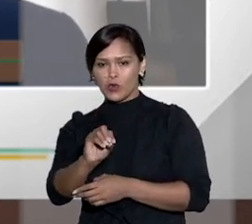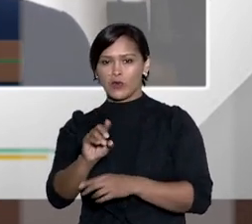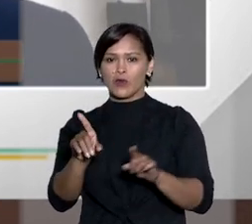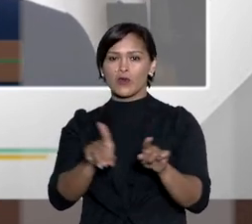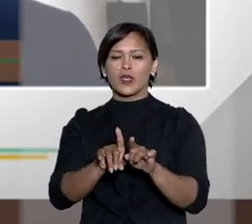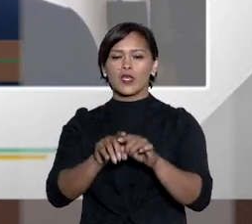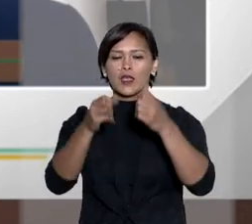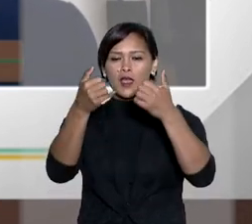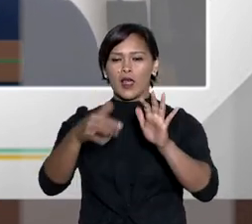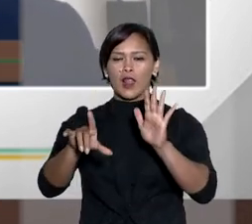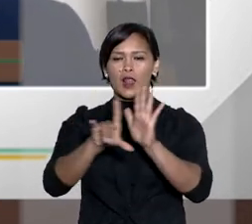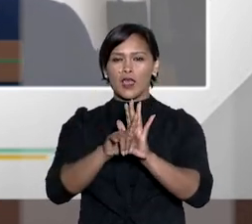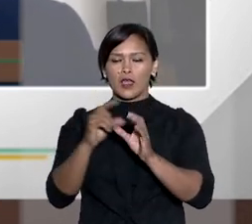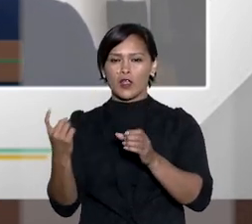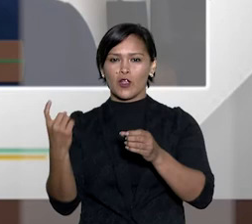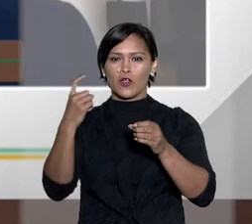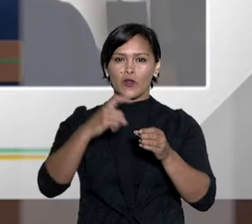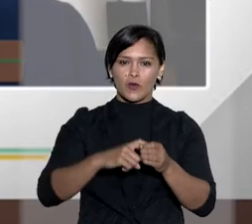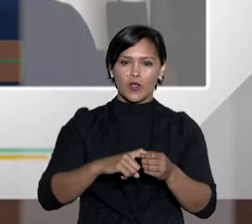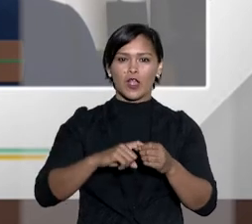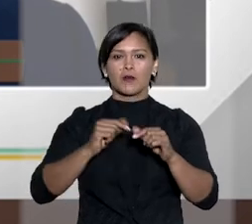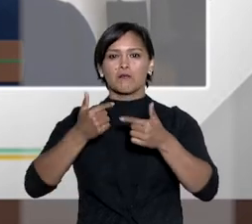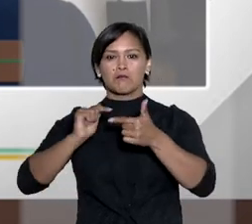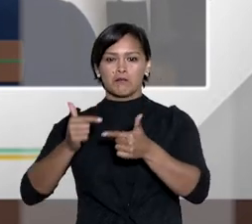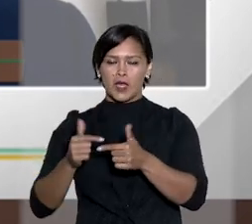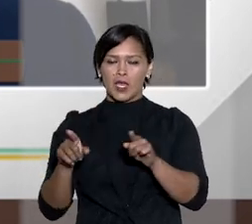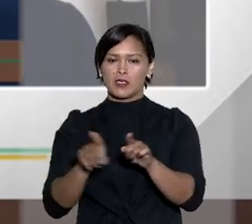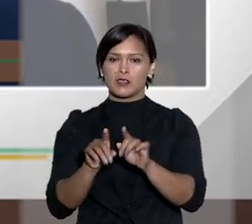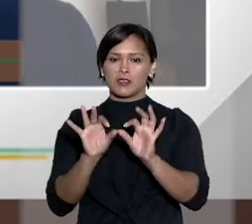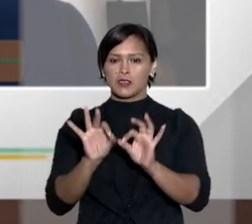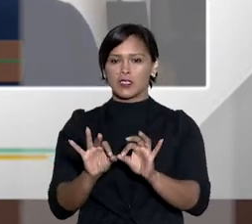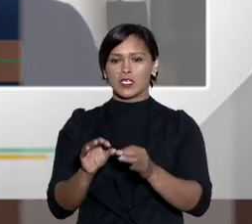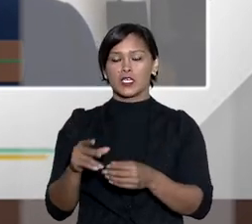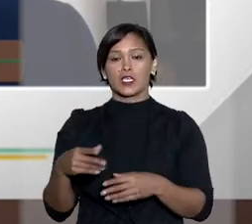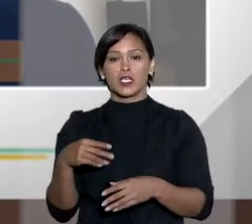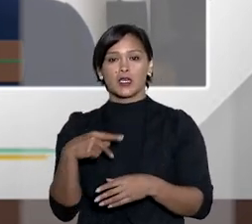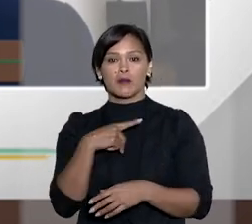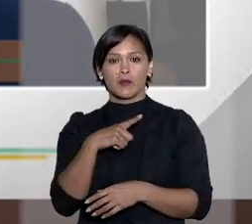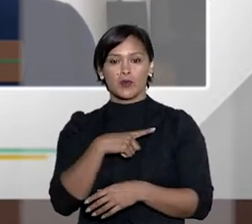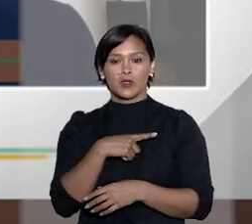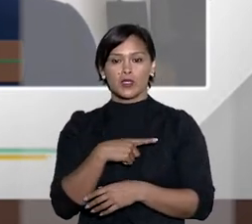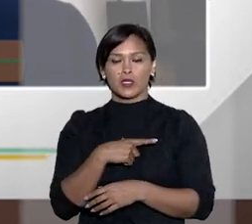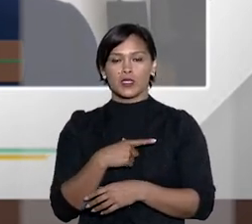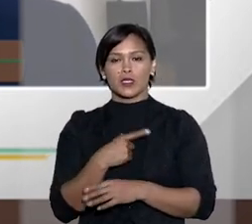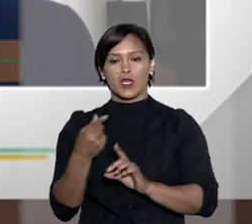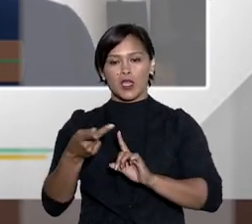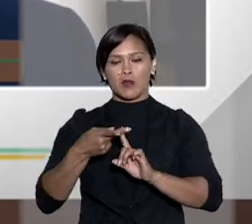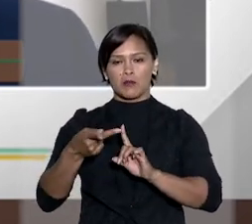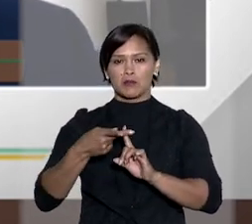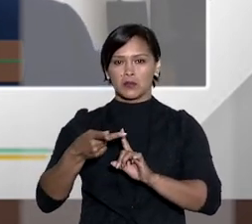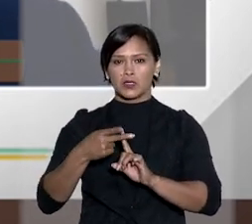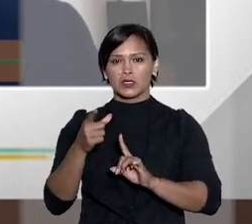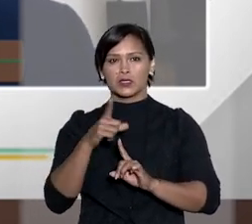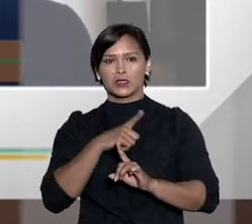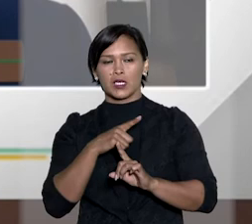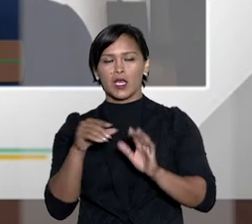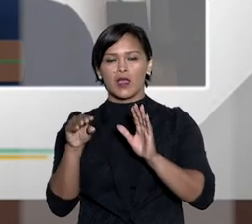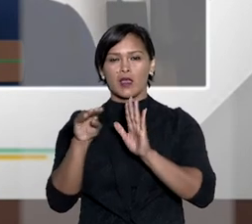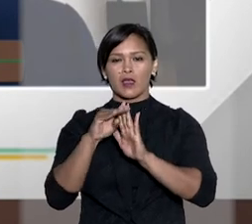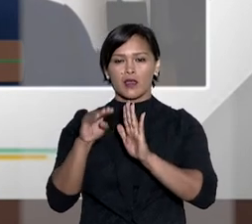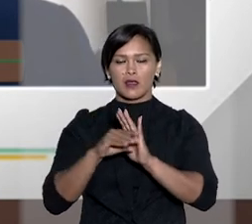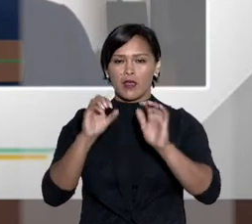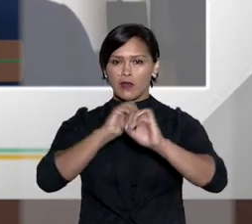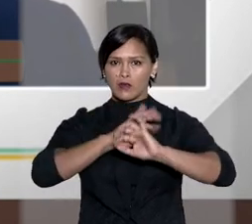resíduo a que se refere a lei são as remanescentes de bens de legado que por morte do